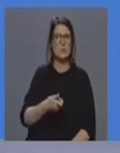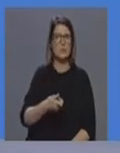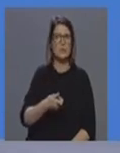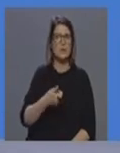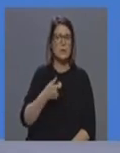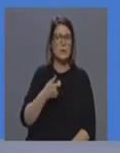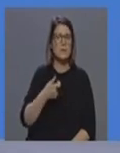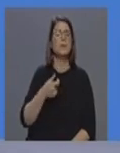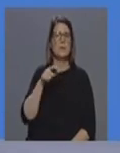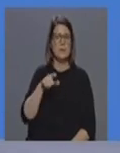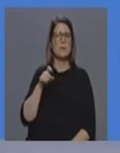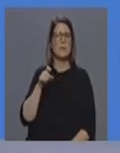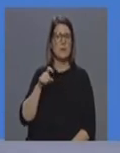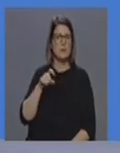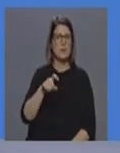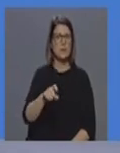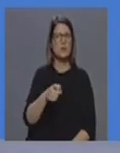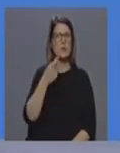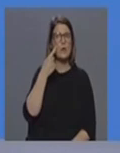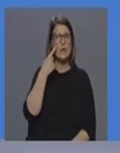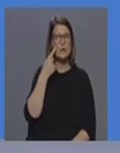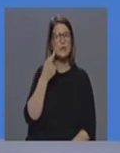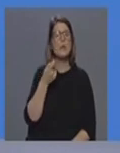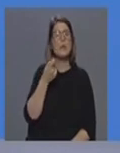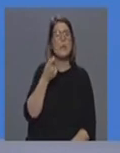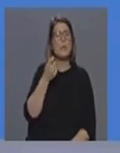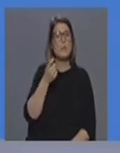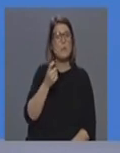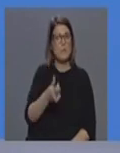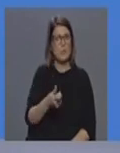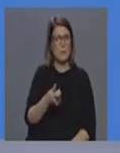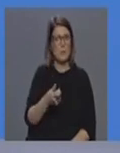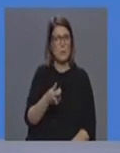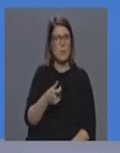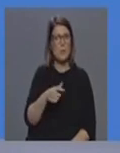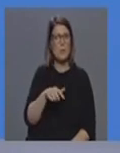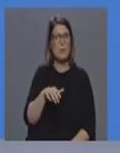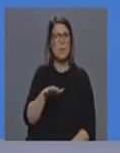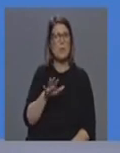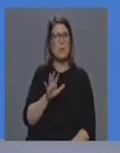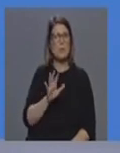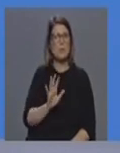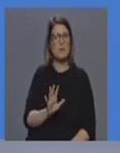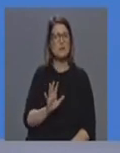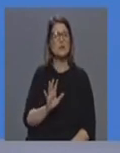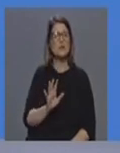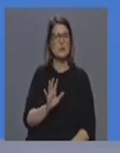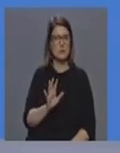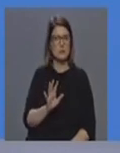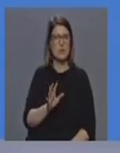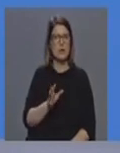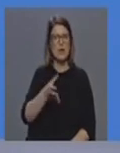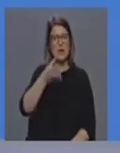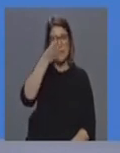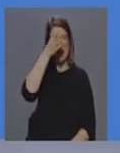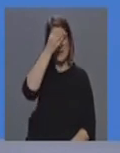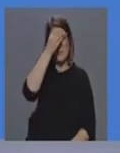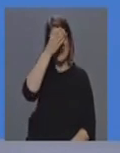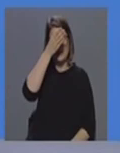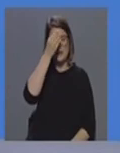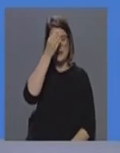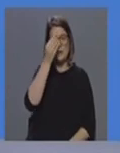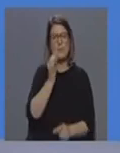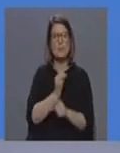Este é um vírus que é pouco conhecido, mas que estamos a aprender com os dados